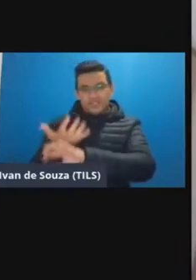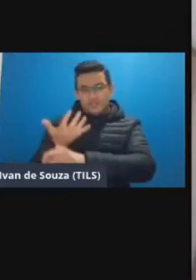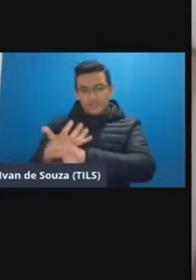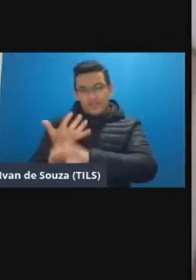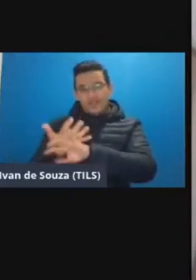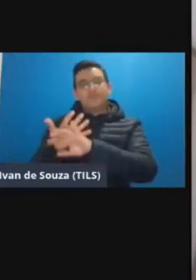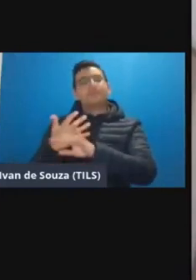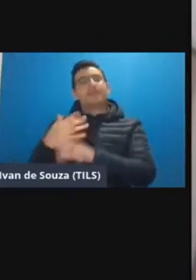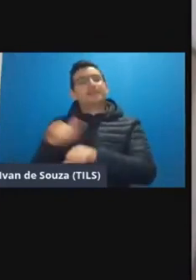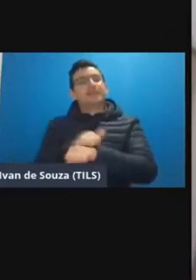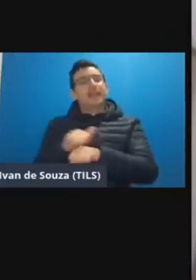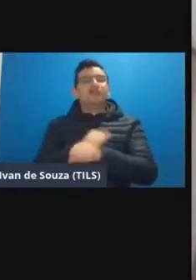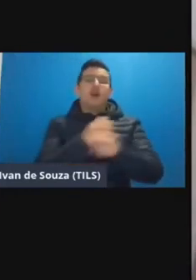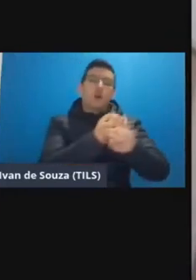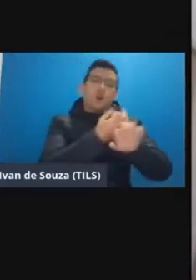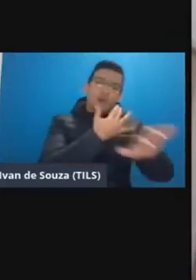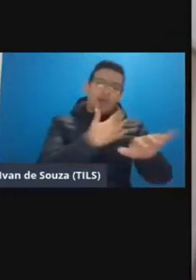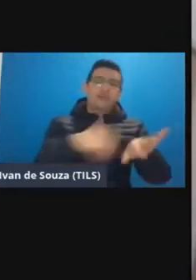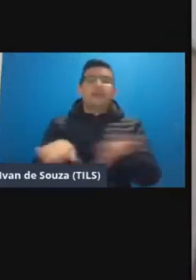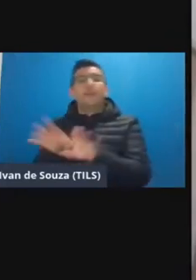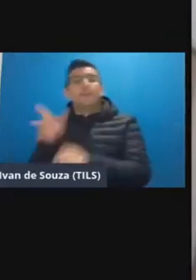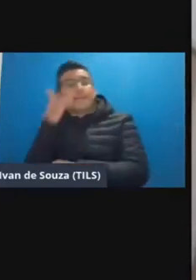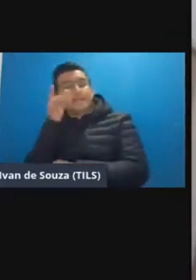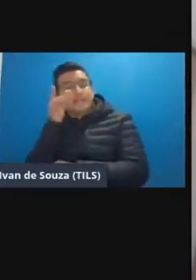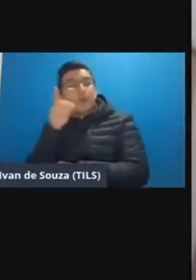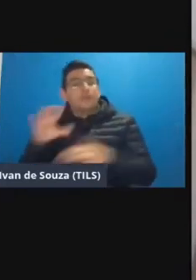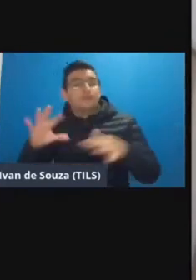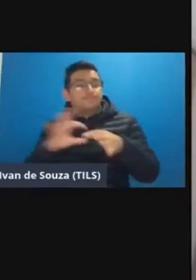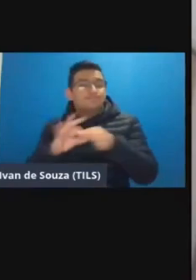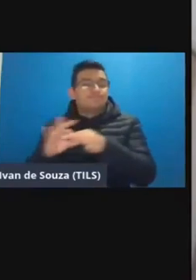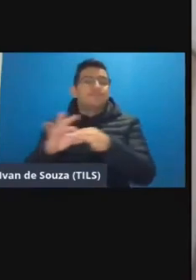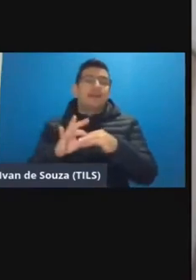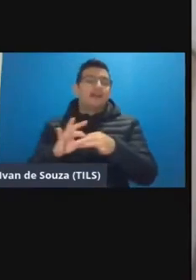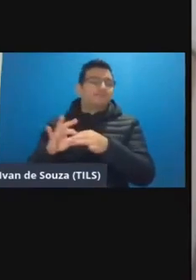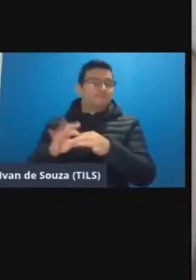as modalidades online e presencial estão integradas